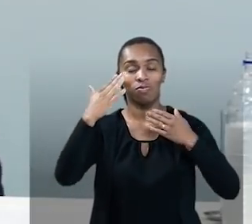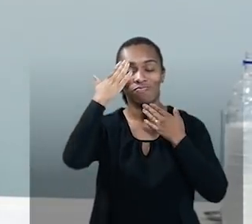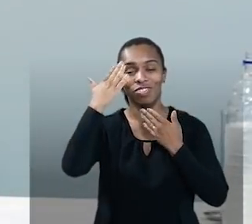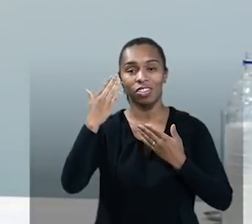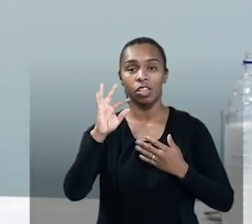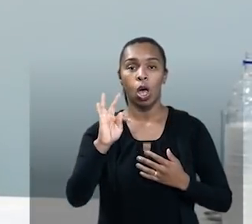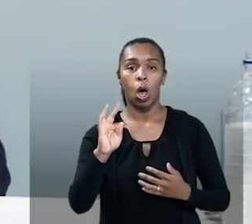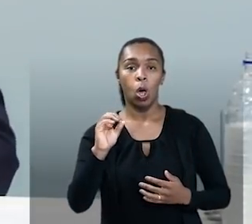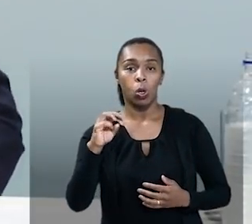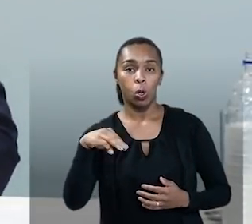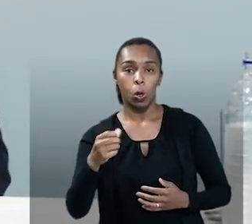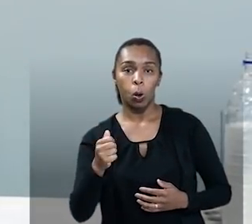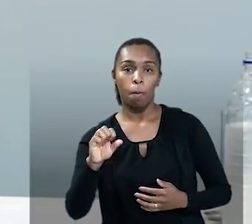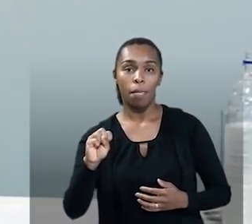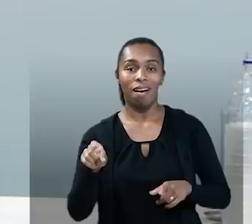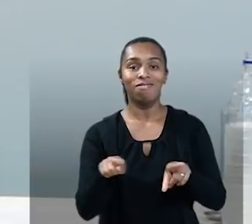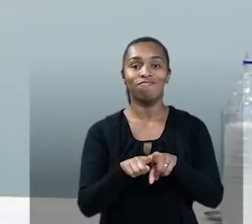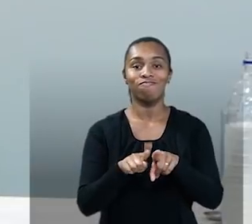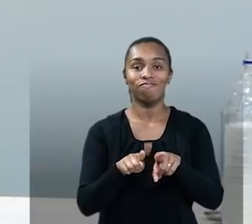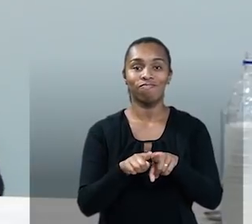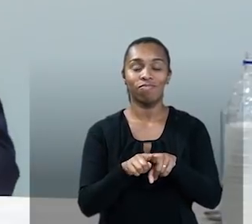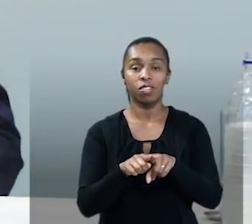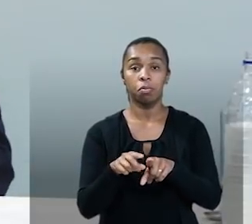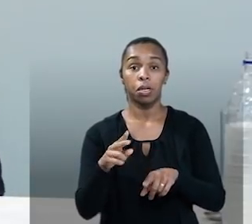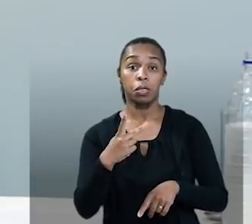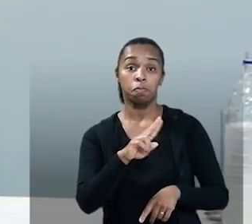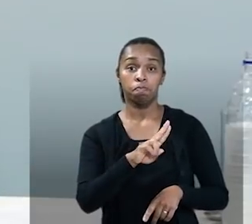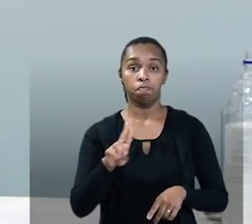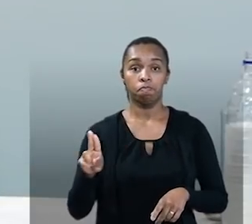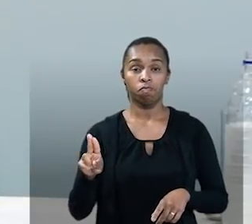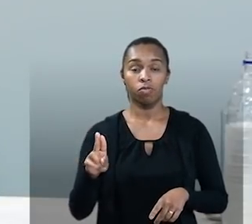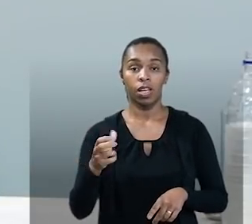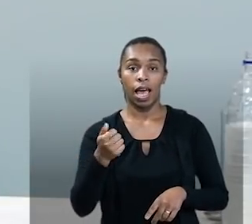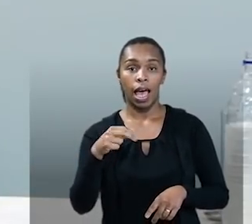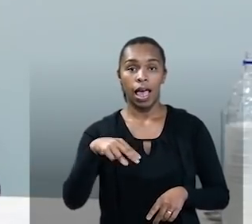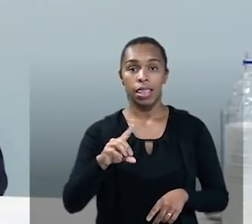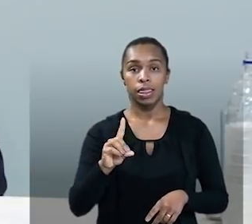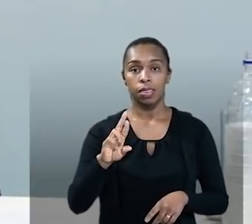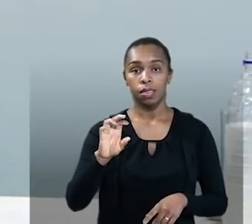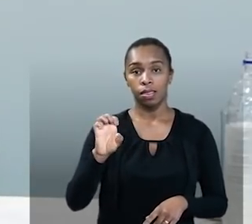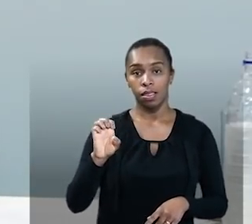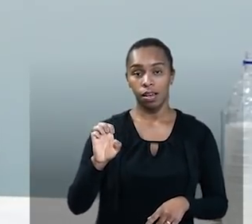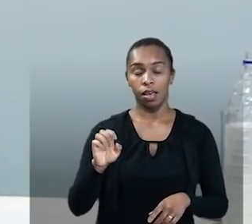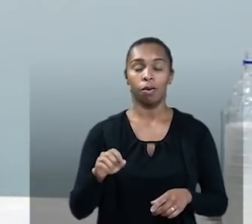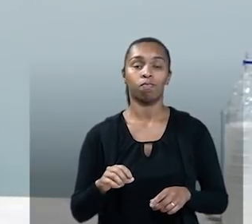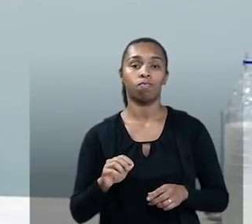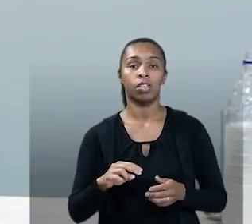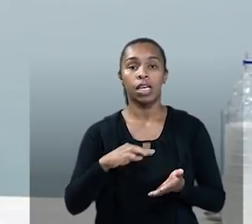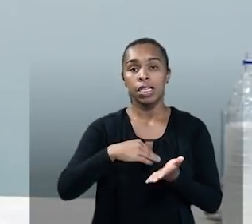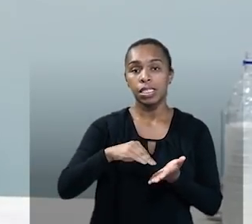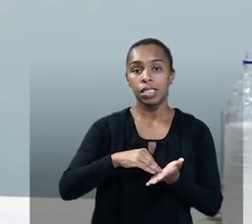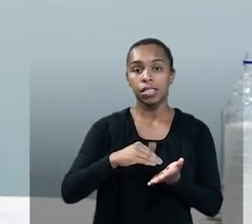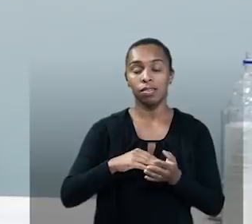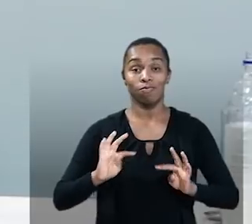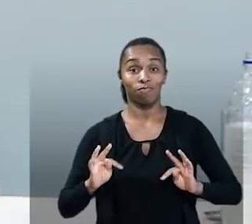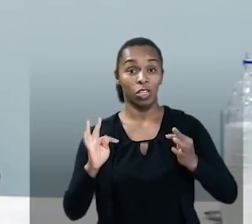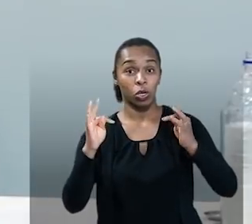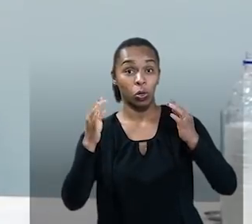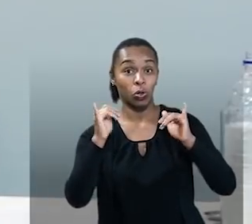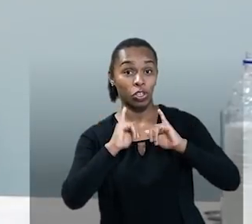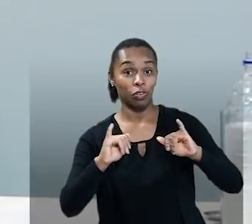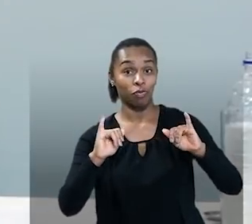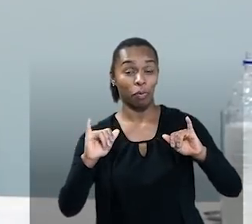agradecer o Tomás e também em seu nome, e o André Castro, nosso subsecretário de Tecnologia e